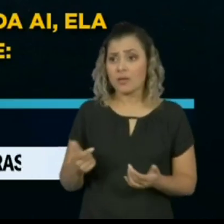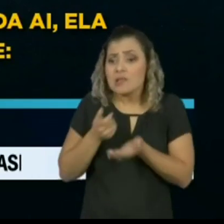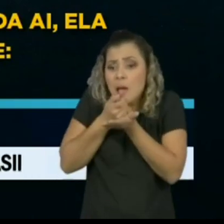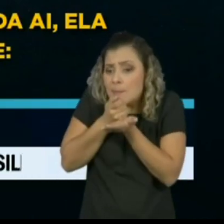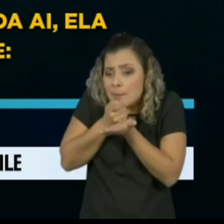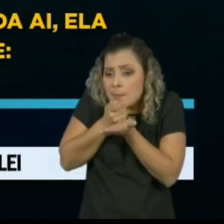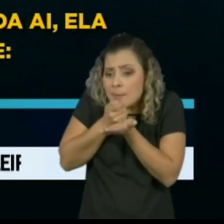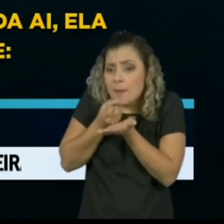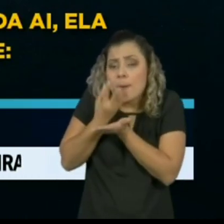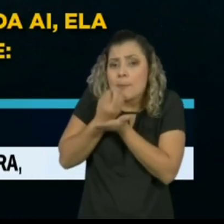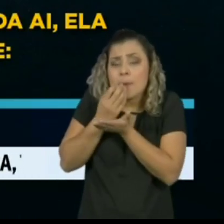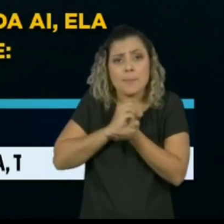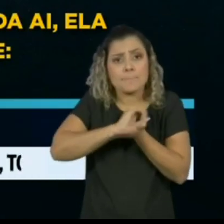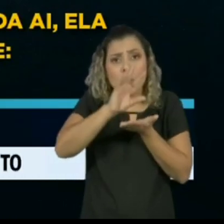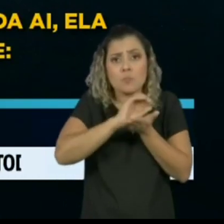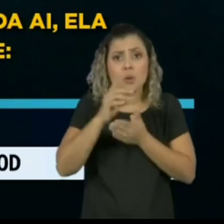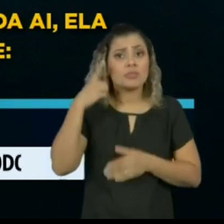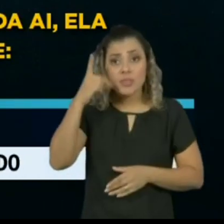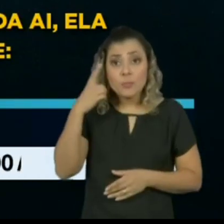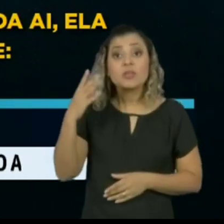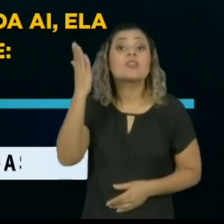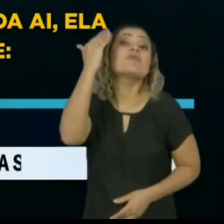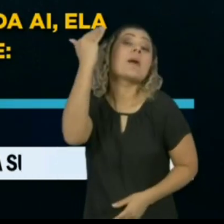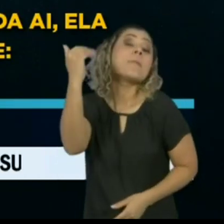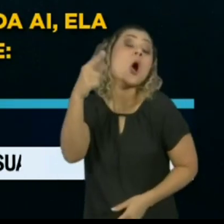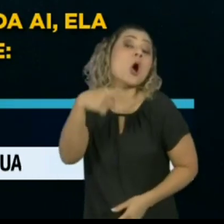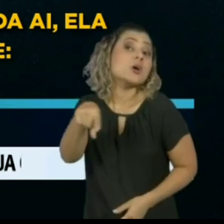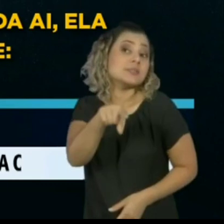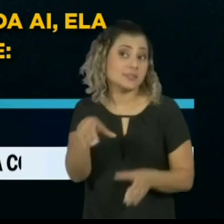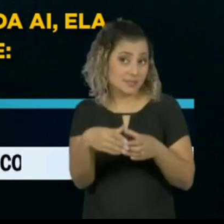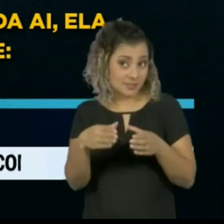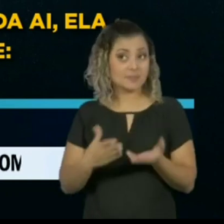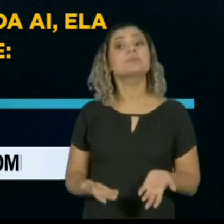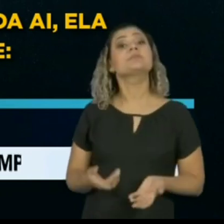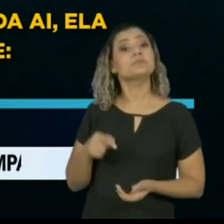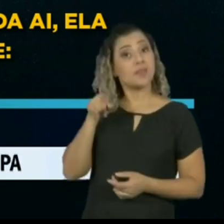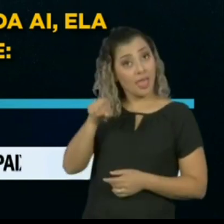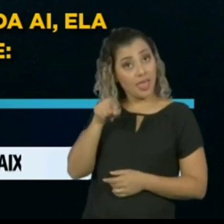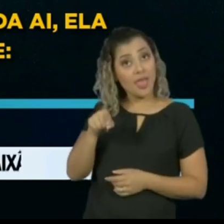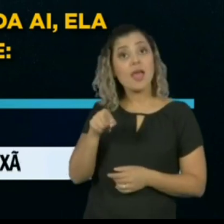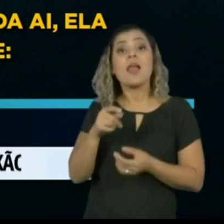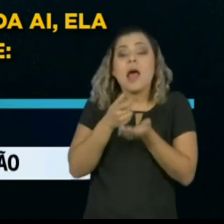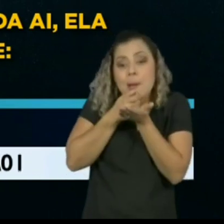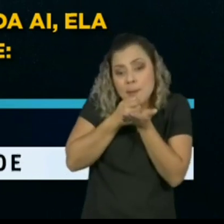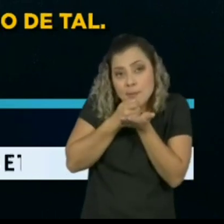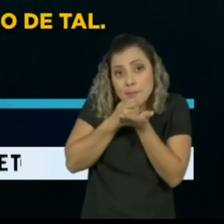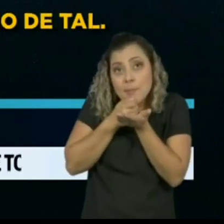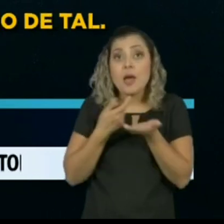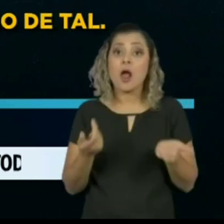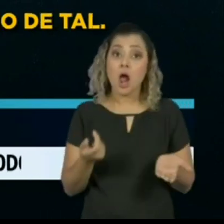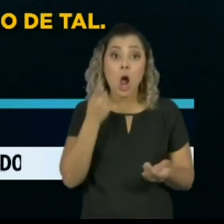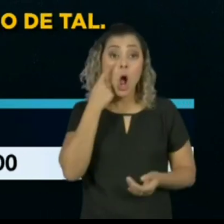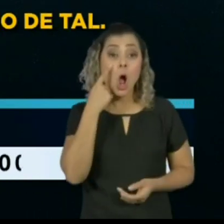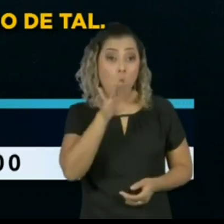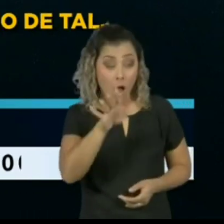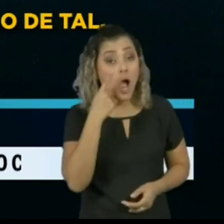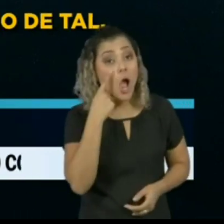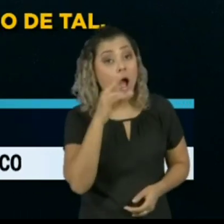de uma deputada muito conhecida aí, ela passando uma pessoa falando o seguinte, olha,